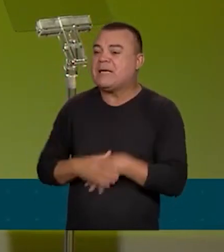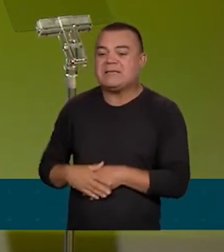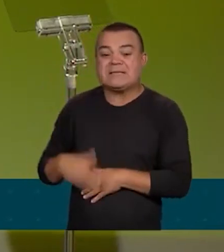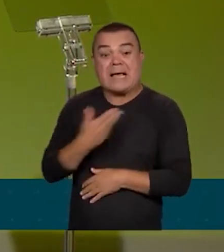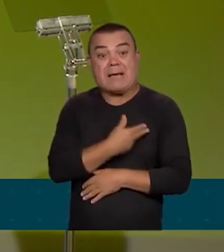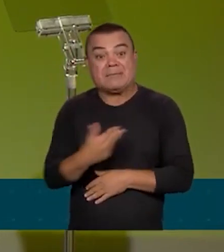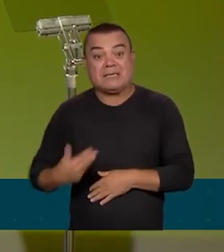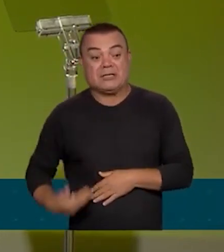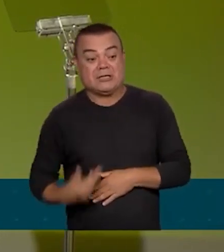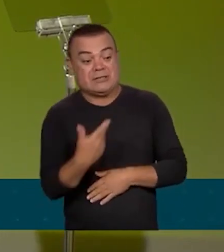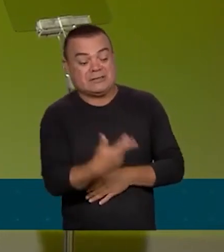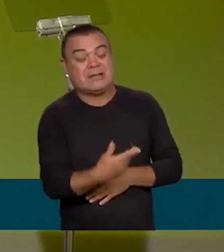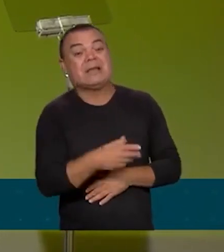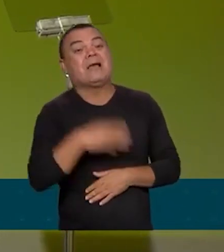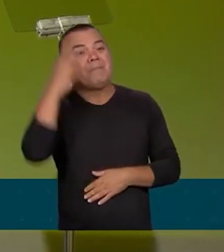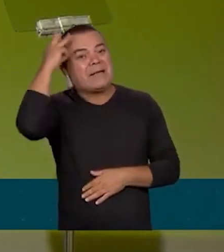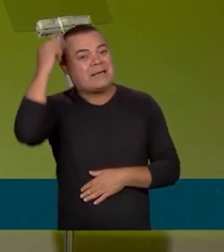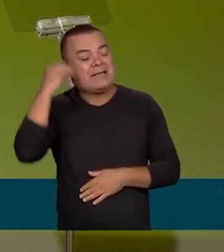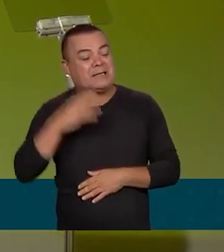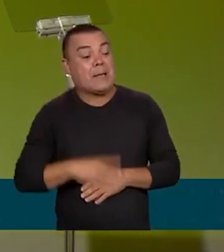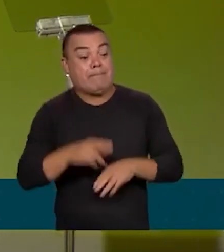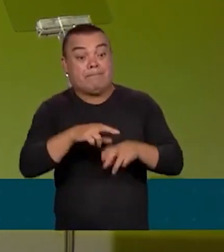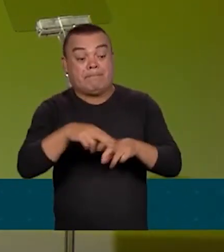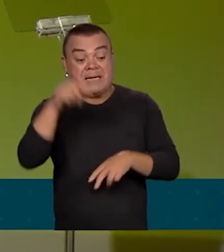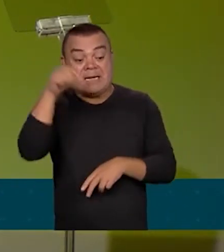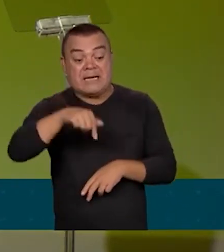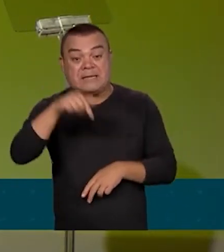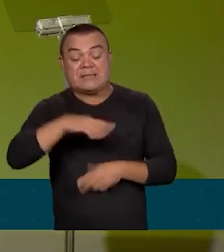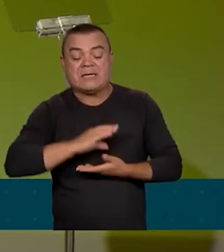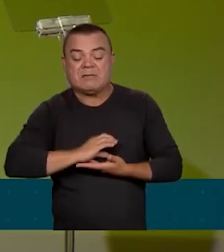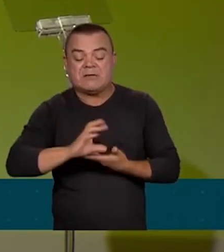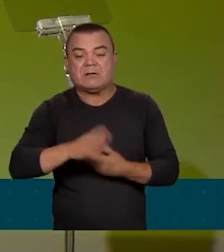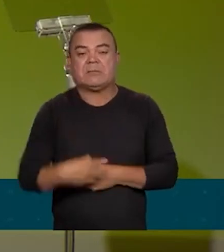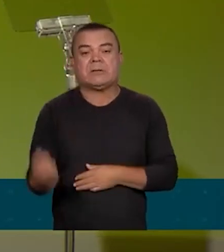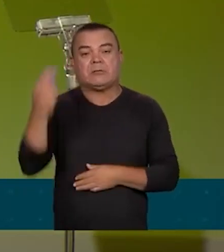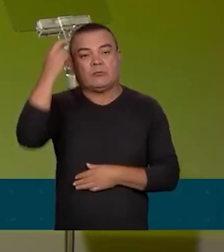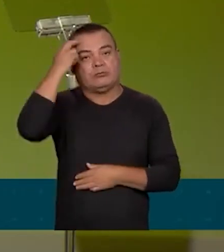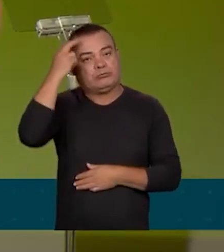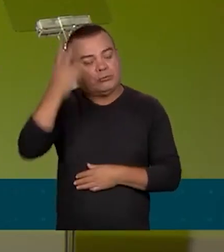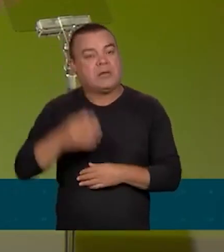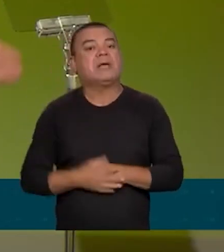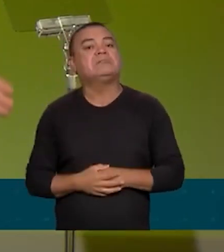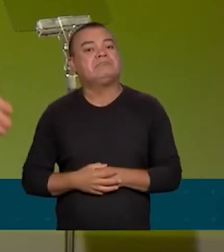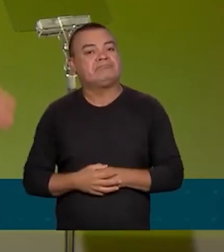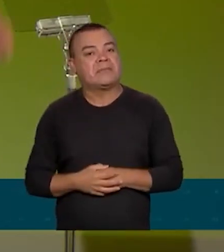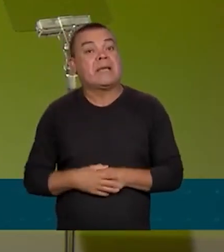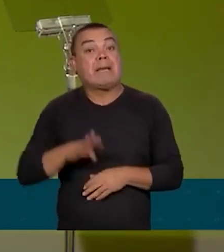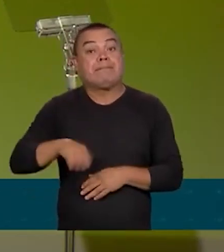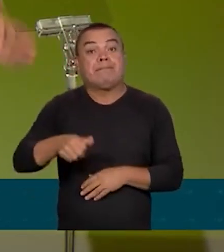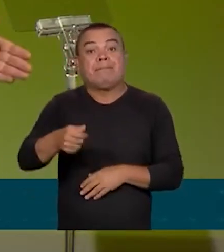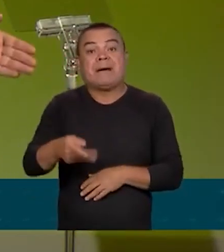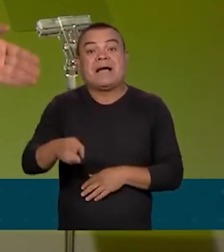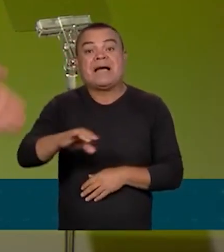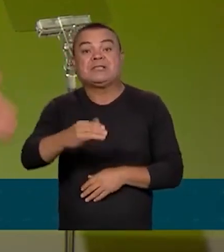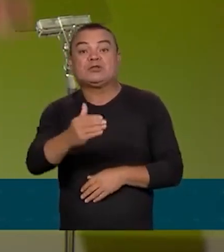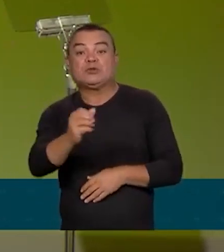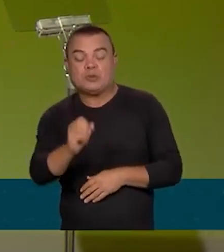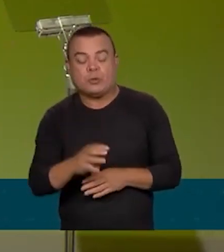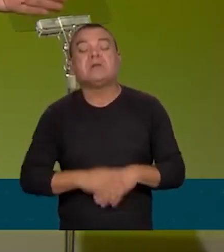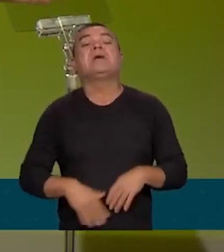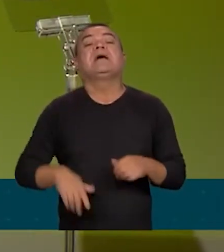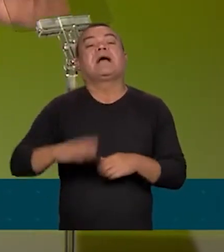Menezes por esse grande ato, por esse grande investimento na cultura. Márcio, Cássio,